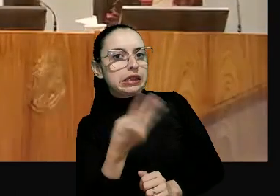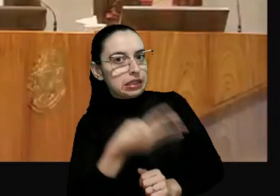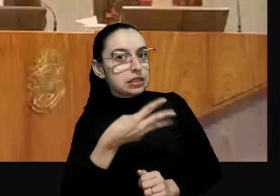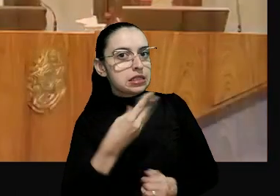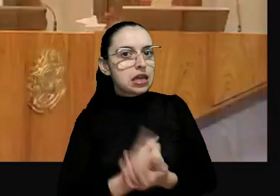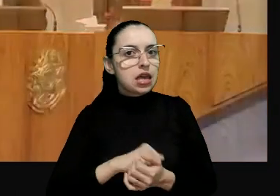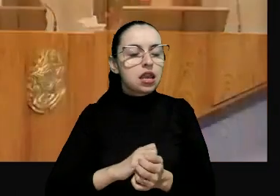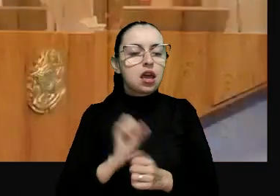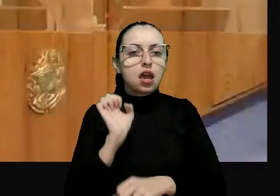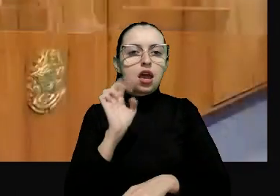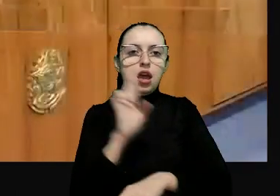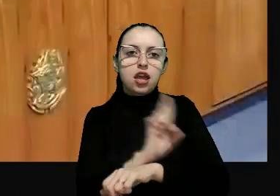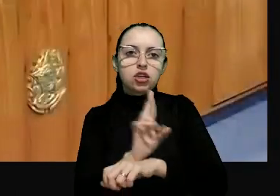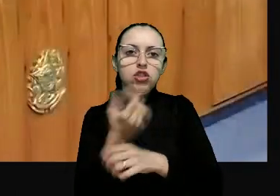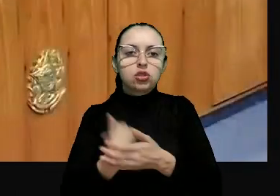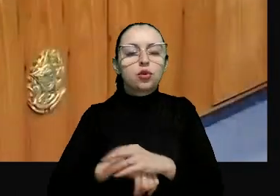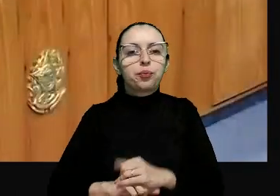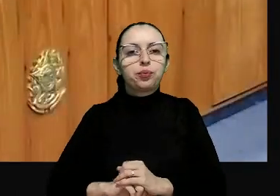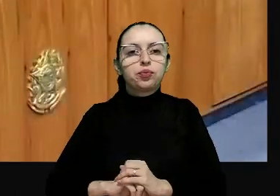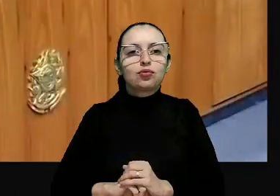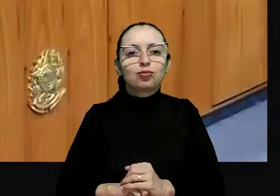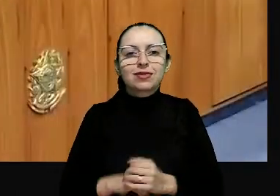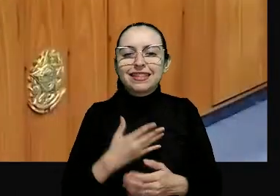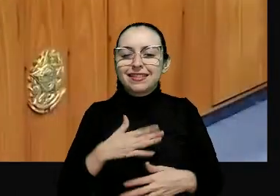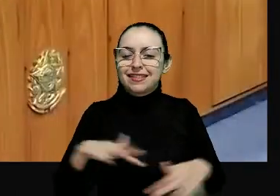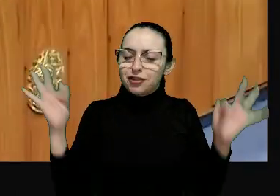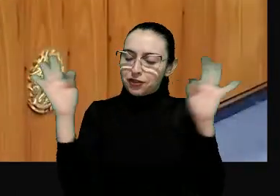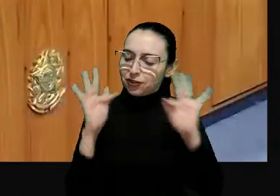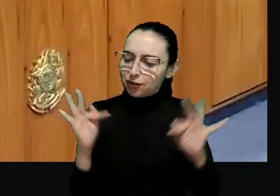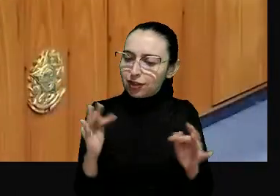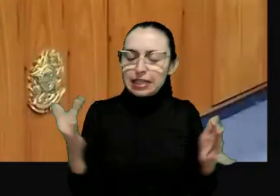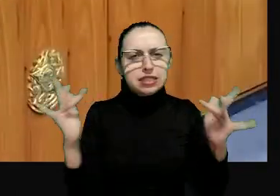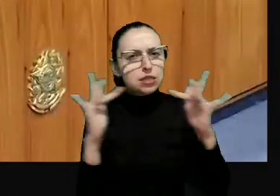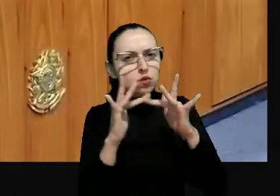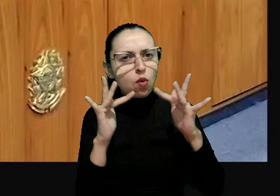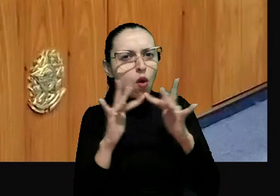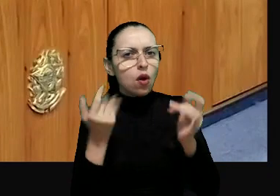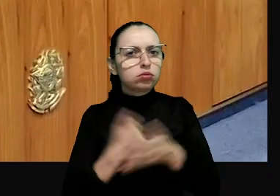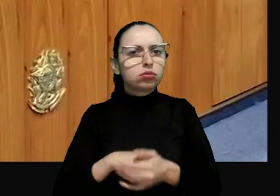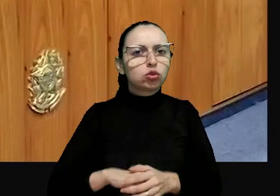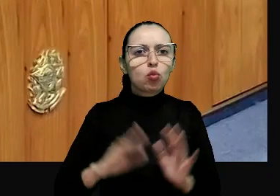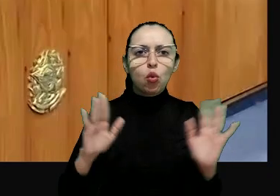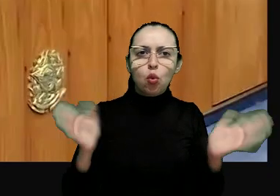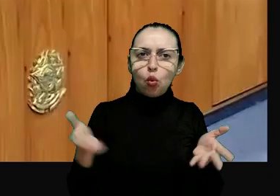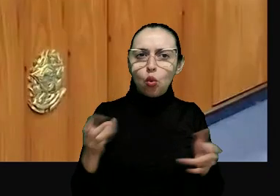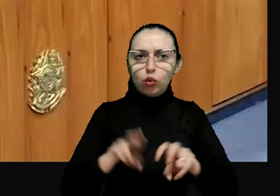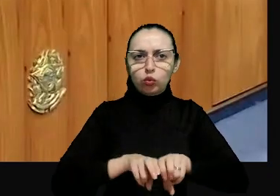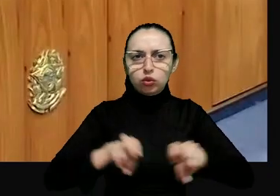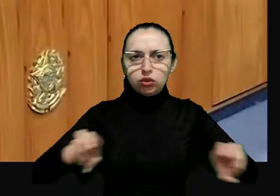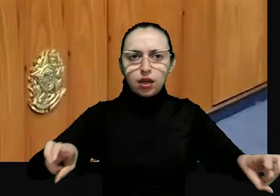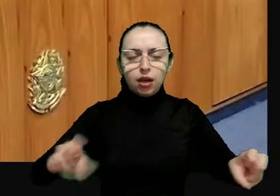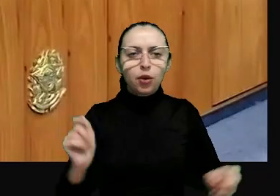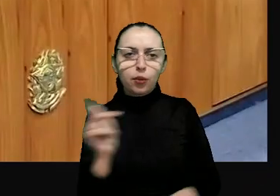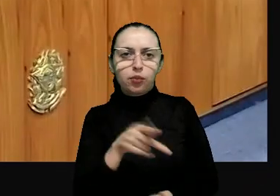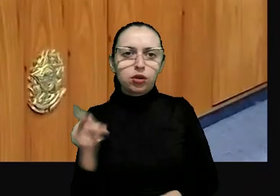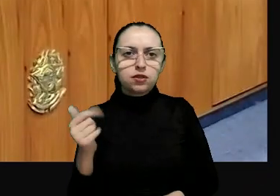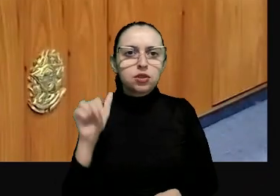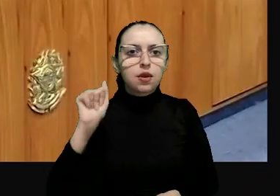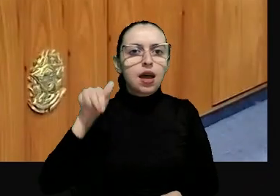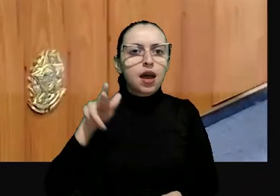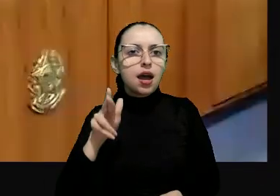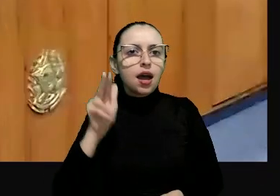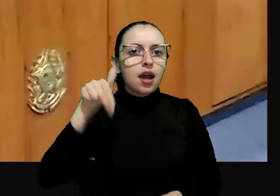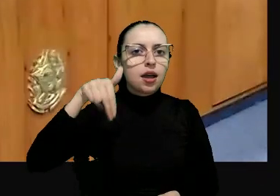por essa feliz coincidência de termos aqui a presença do